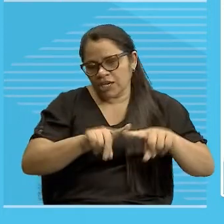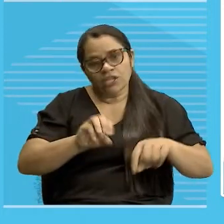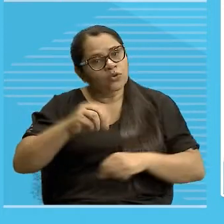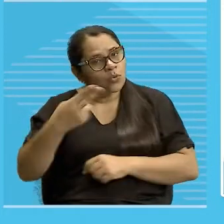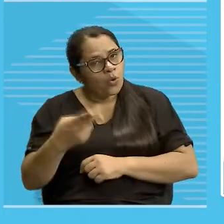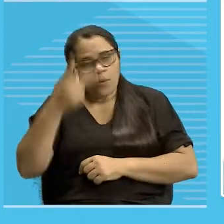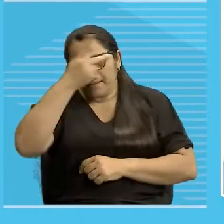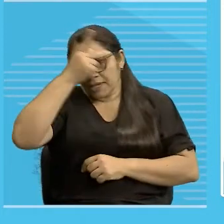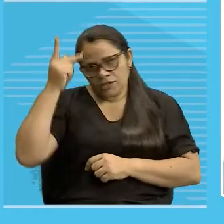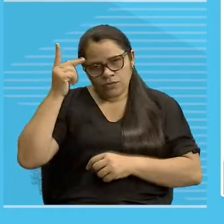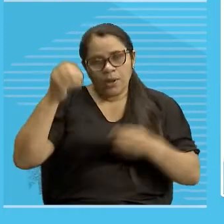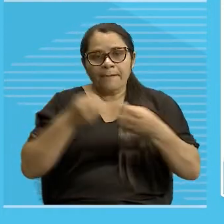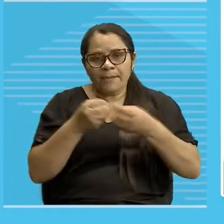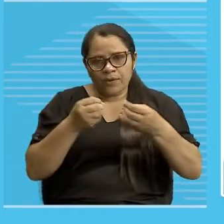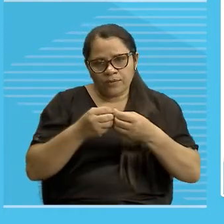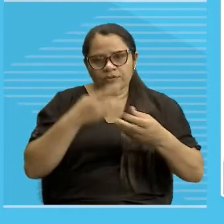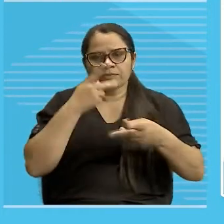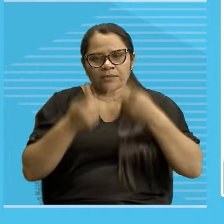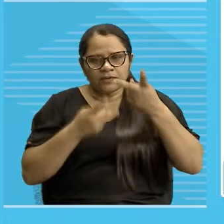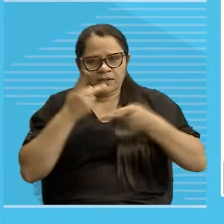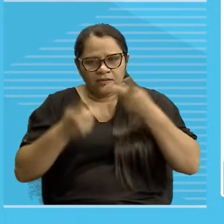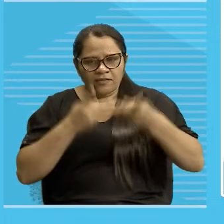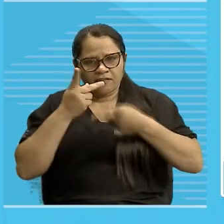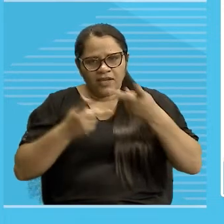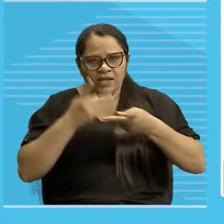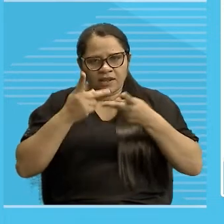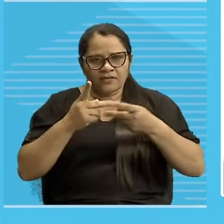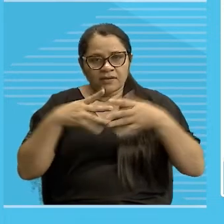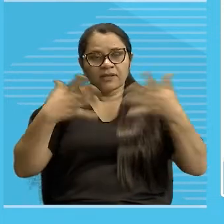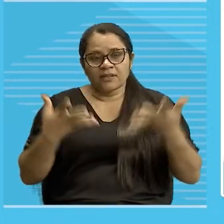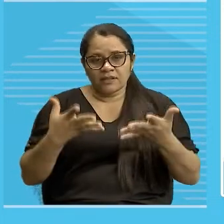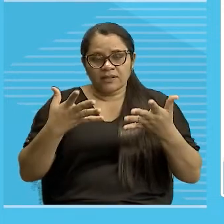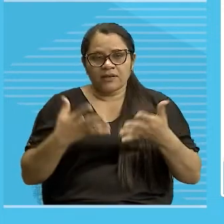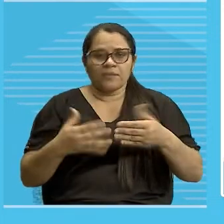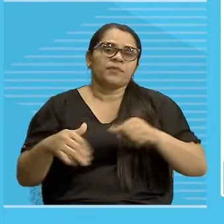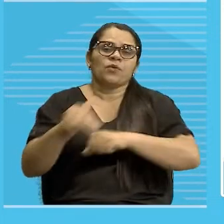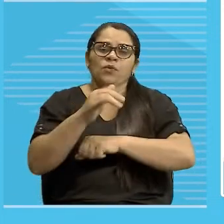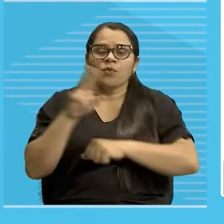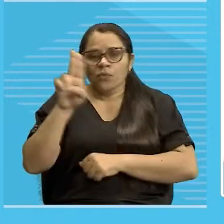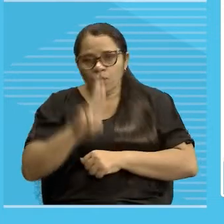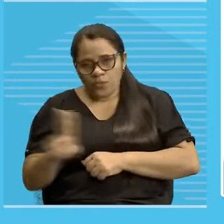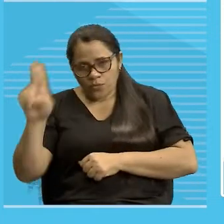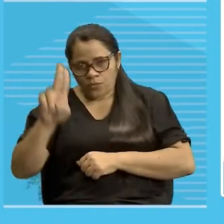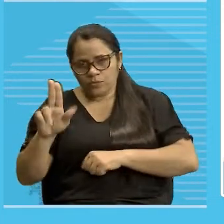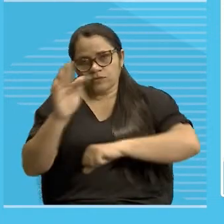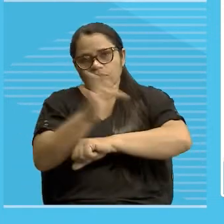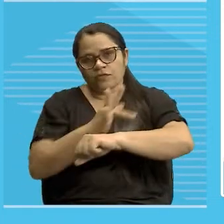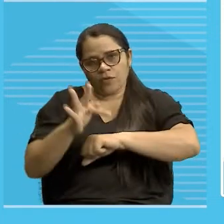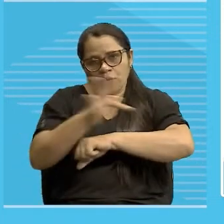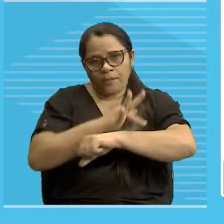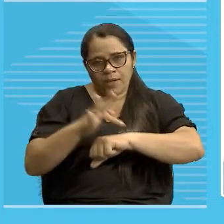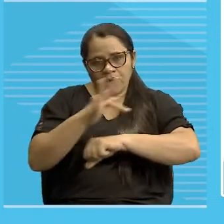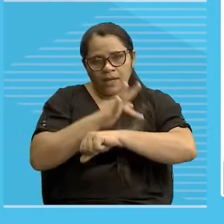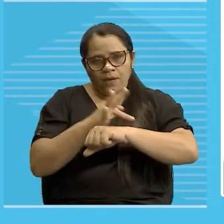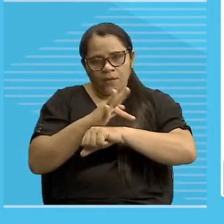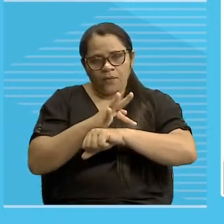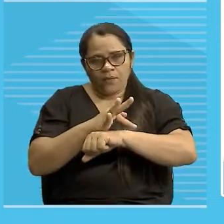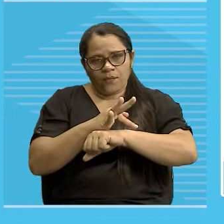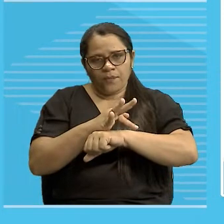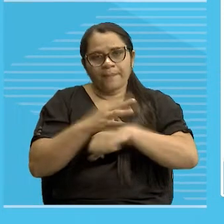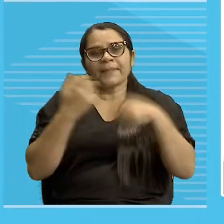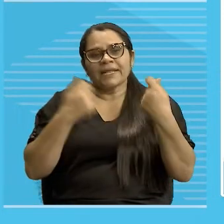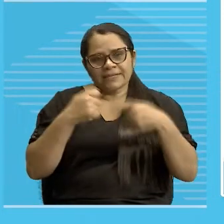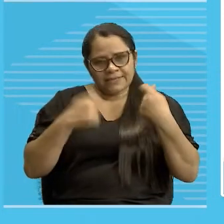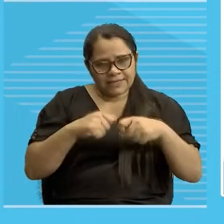da pessoa com quem eu falo, então, o registro formal orienta que a gente utilize um desses demonstrativos